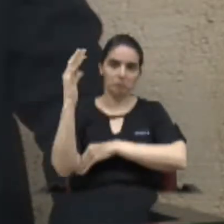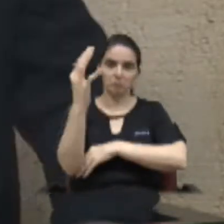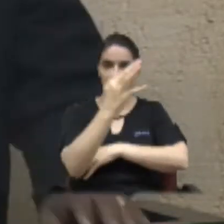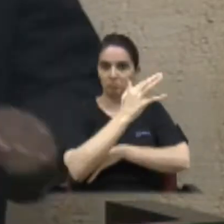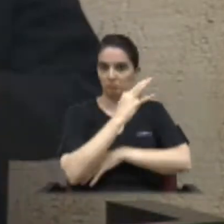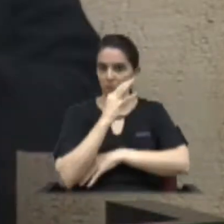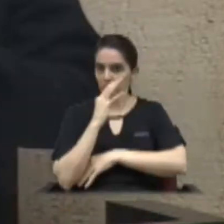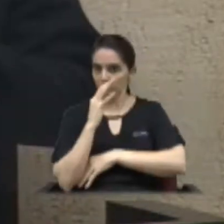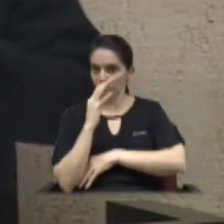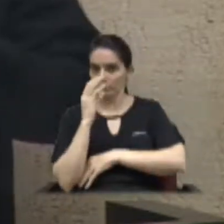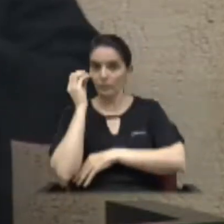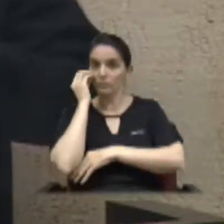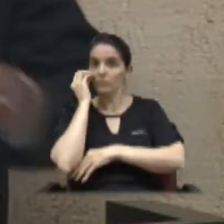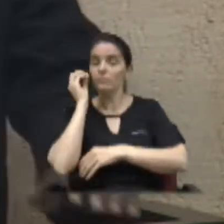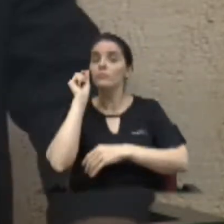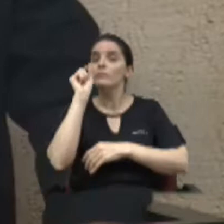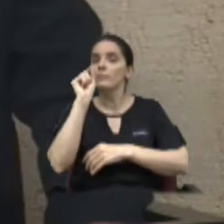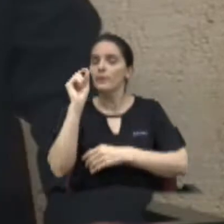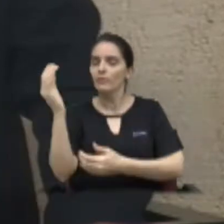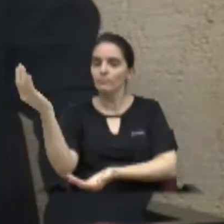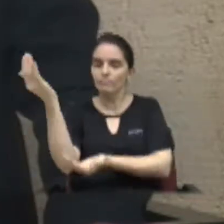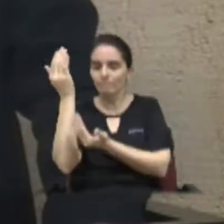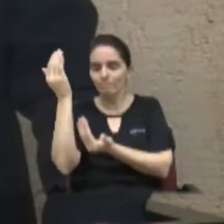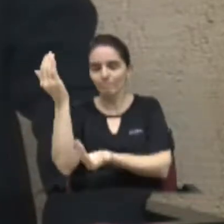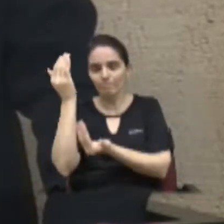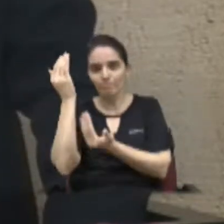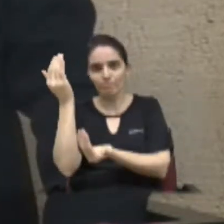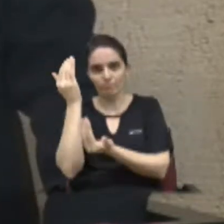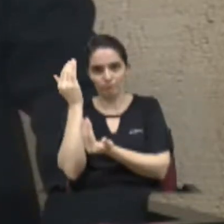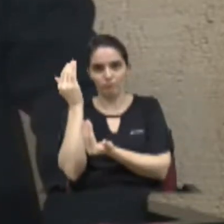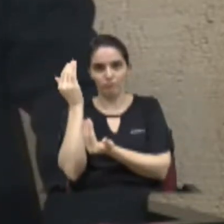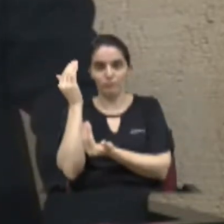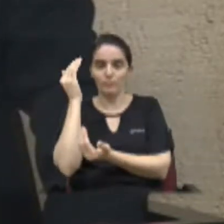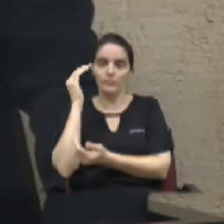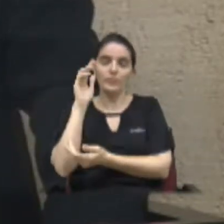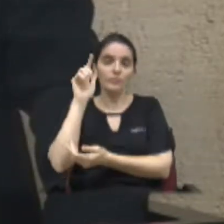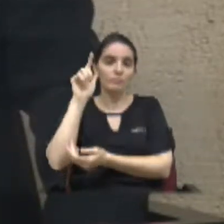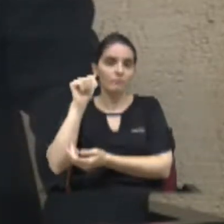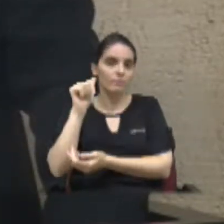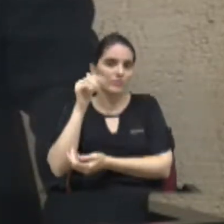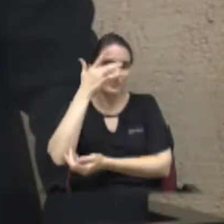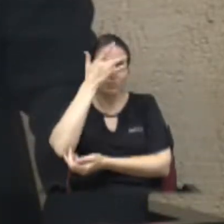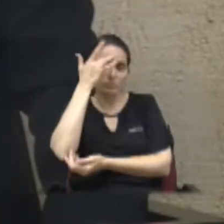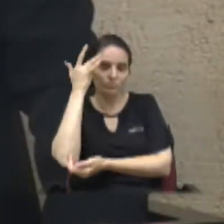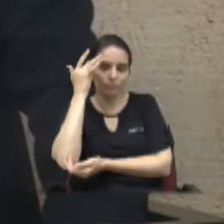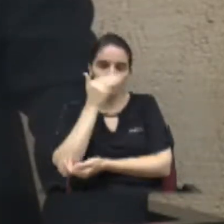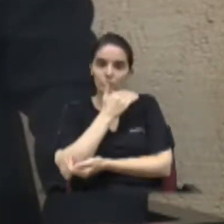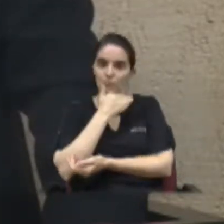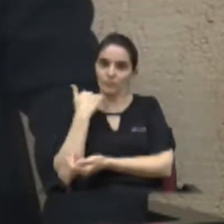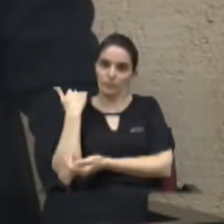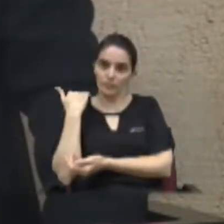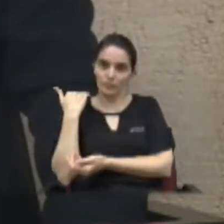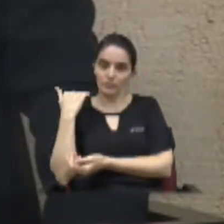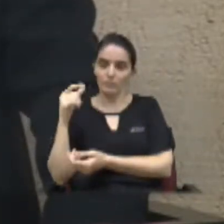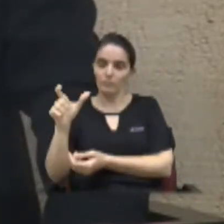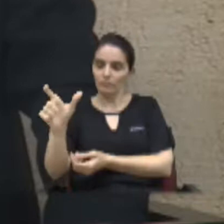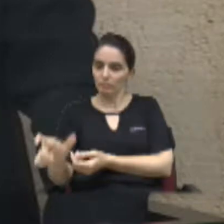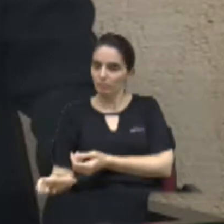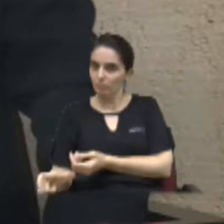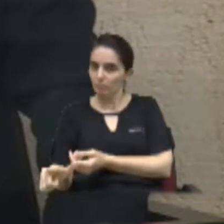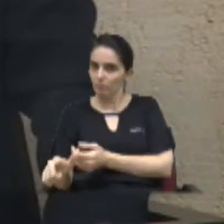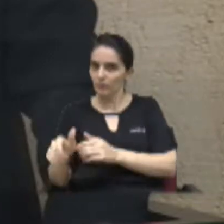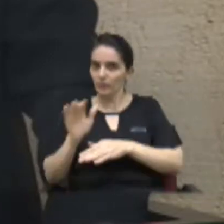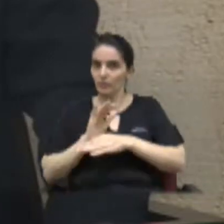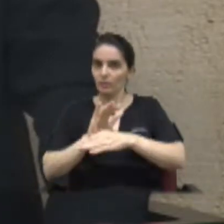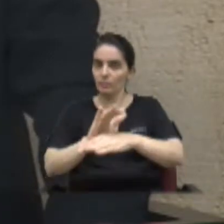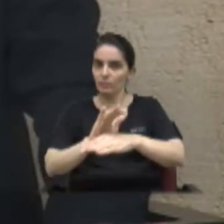uma oportunidade de homenagear de modo póstumo indivíduos que serviram à municipalidade e que,